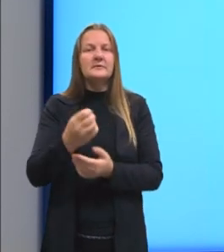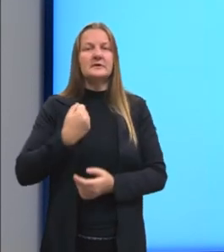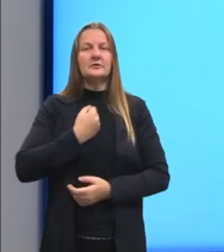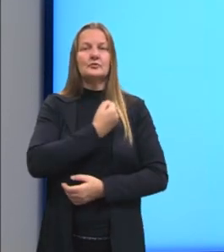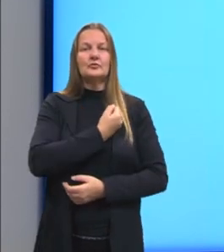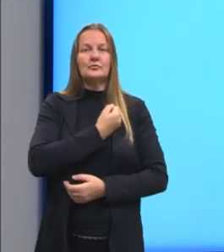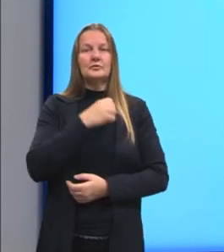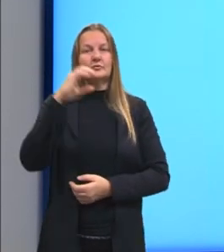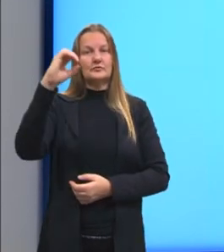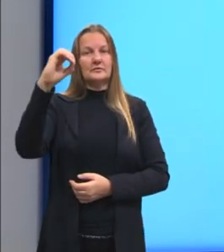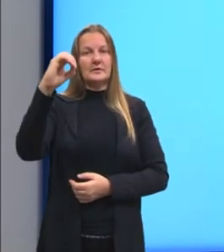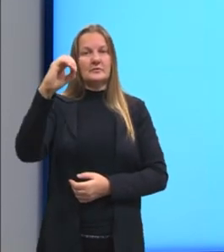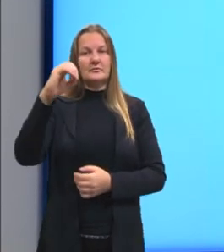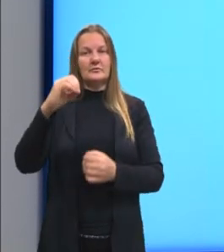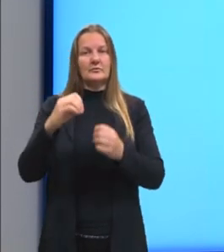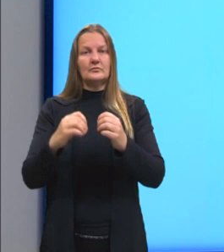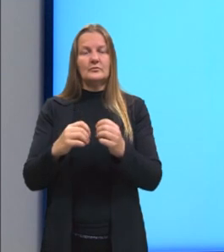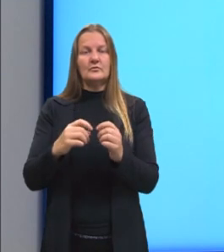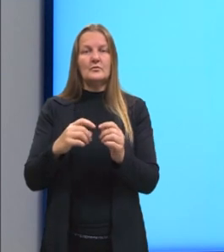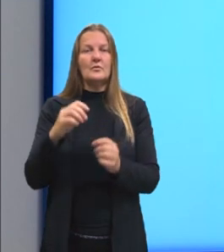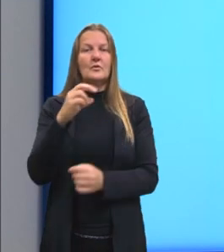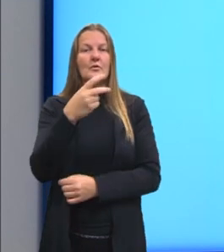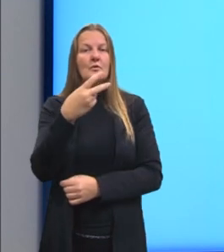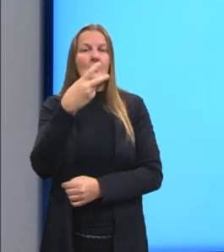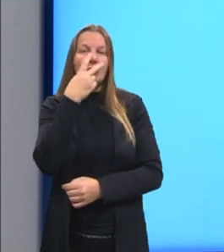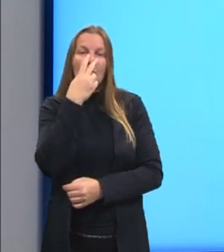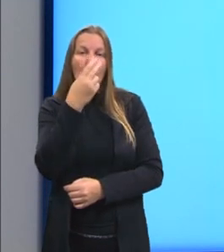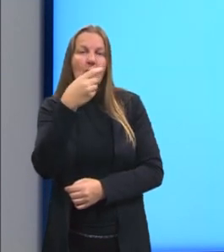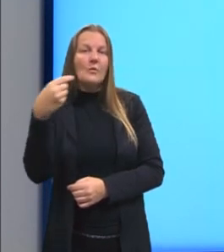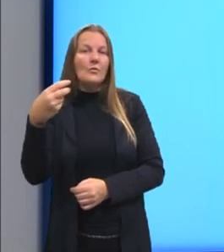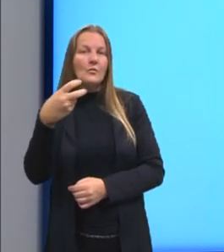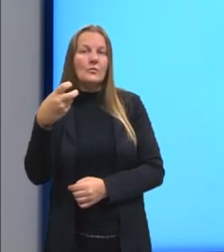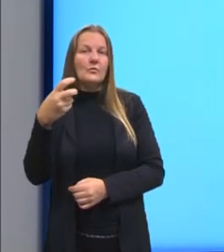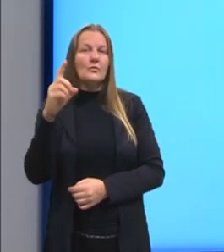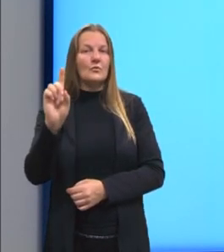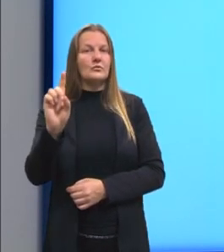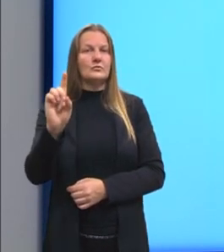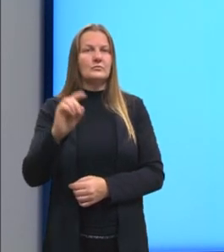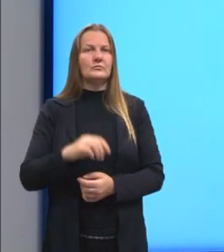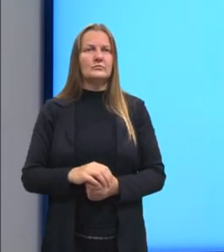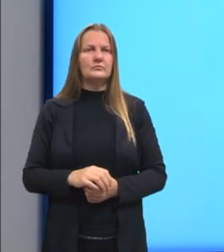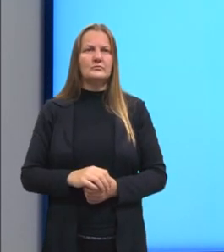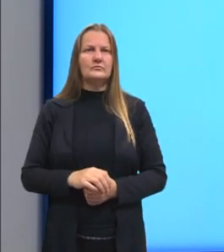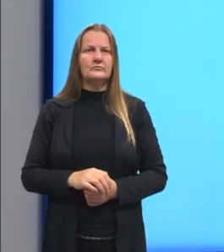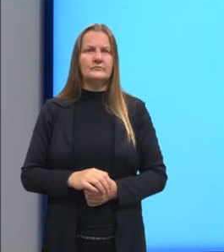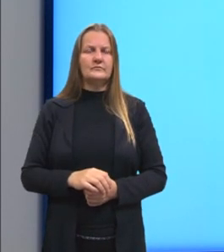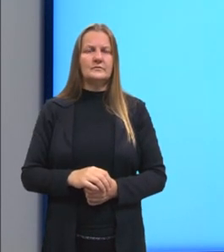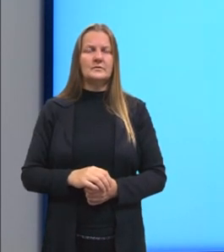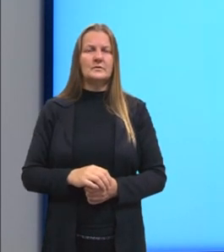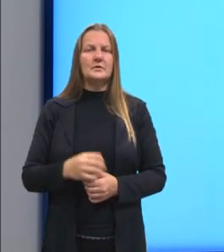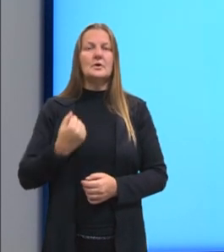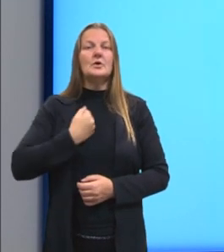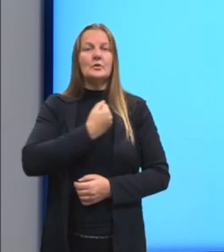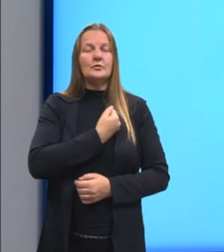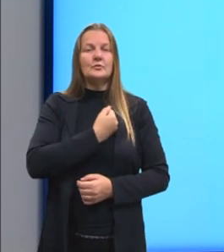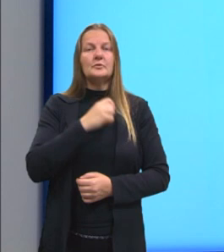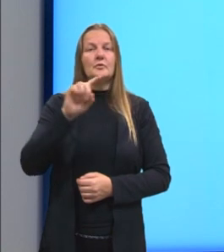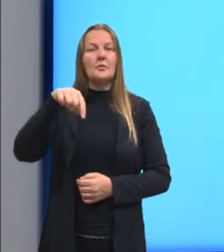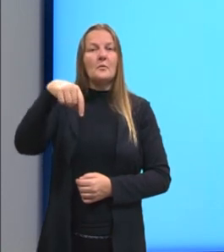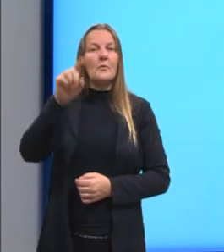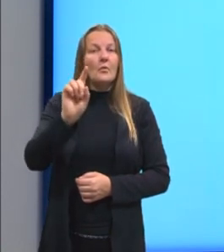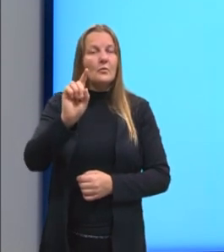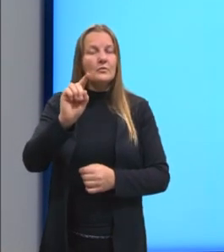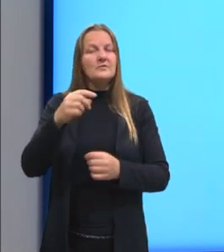elevado a zero, o resultado é 1. Enquanto um número elevado a 1 é o próprio